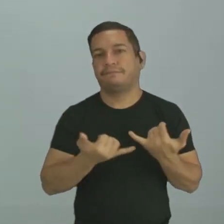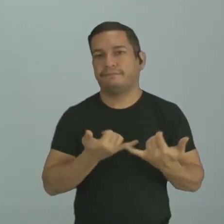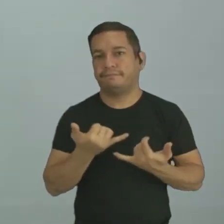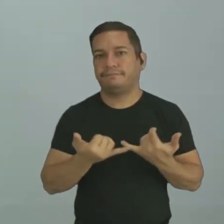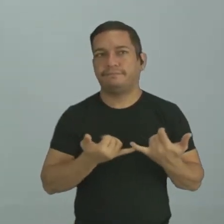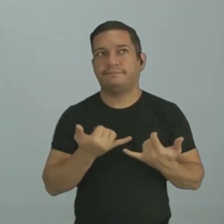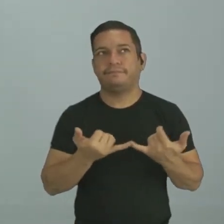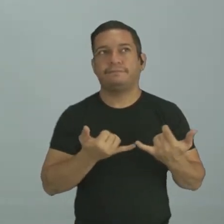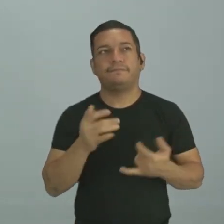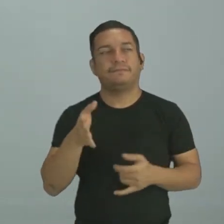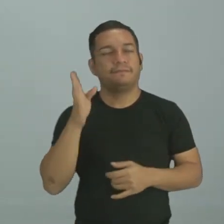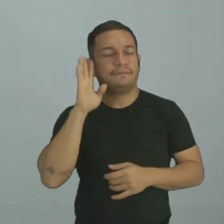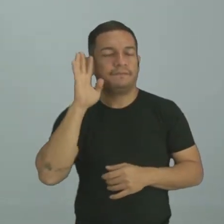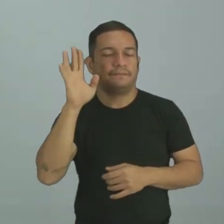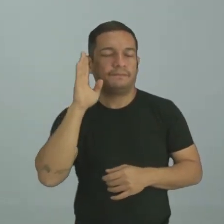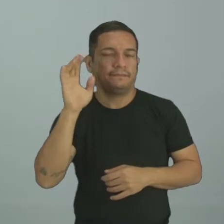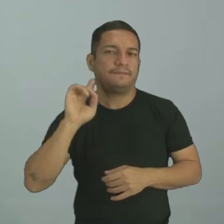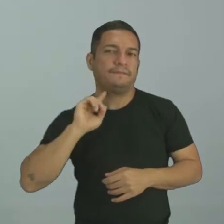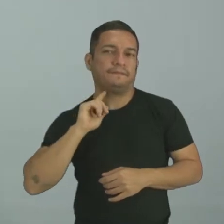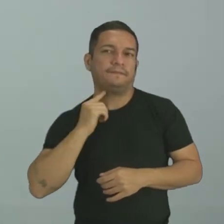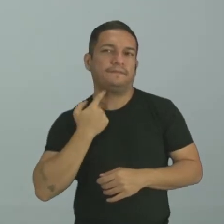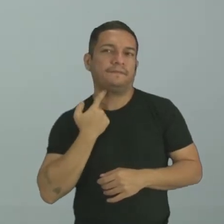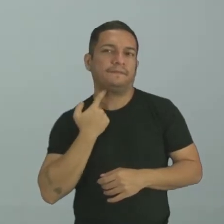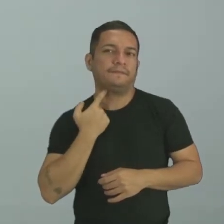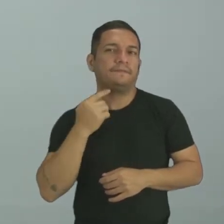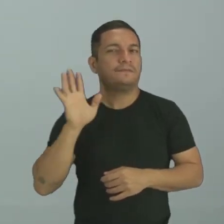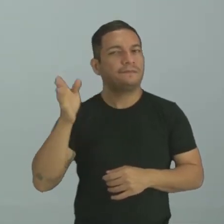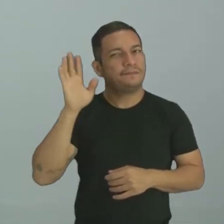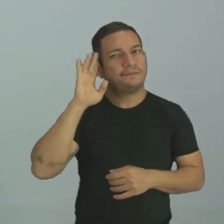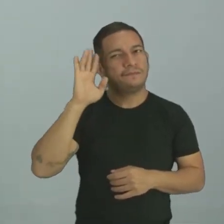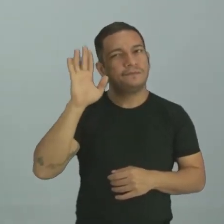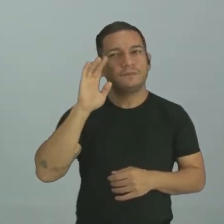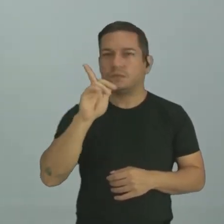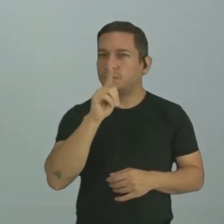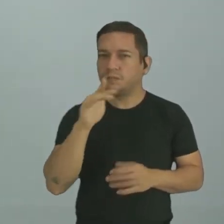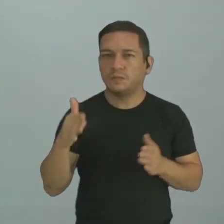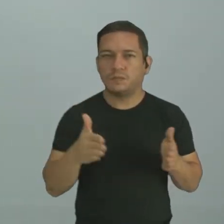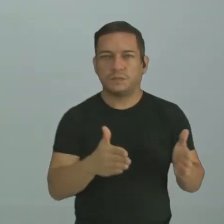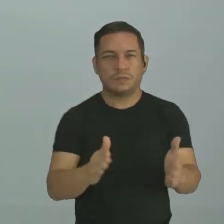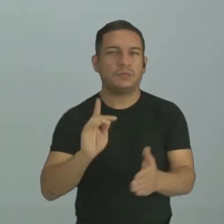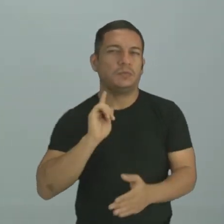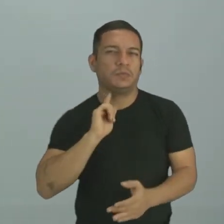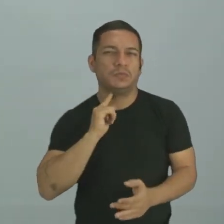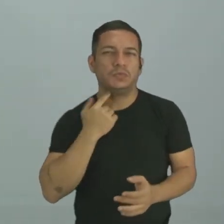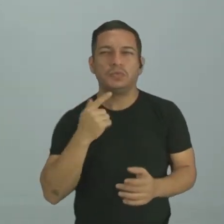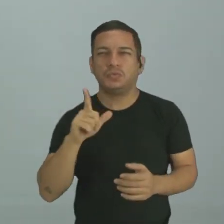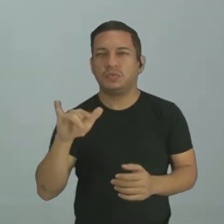né? Você já imaginou a poluição? Você já imaginou os rios sujos?